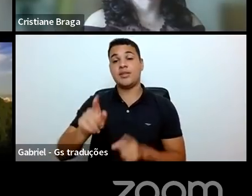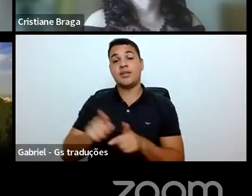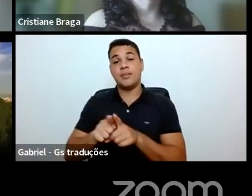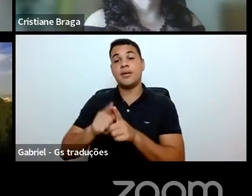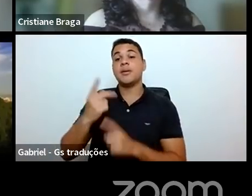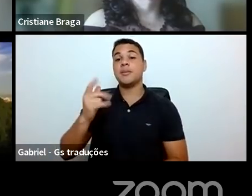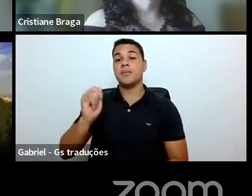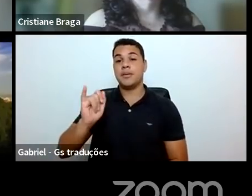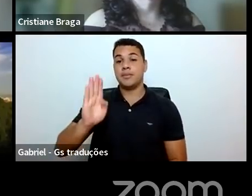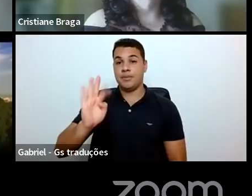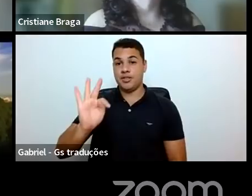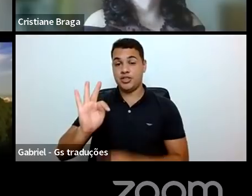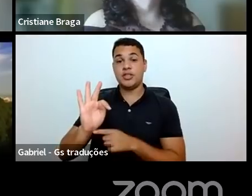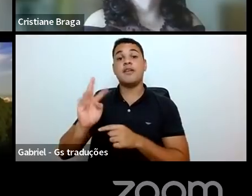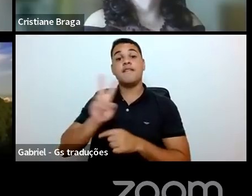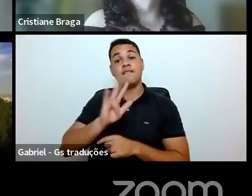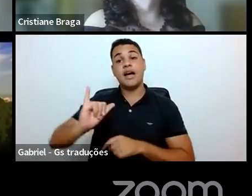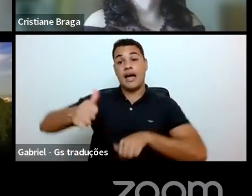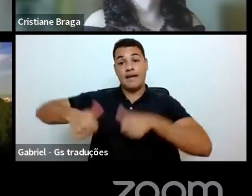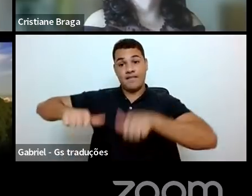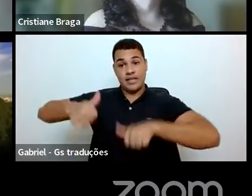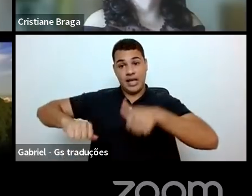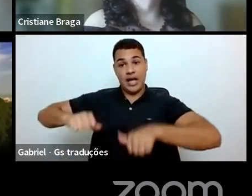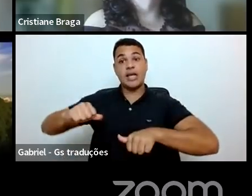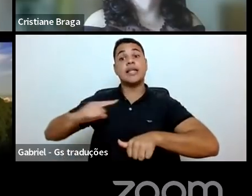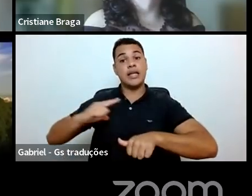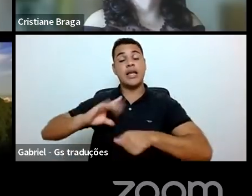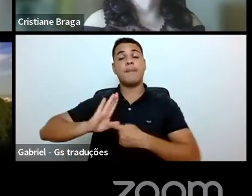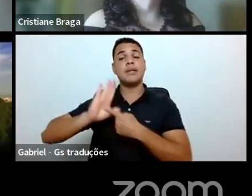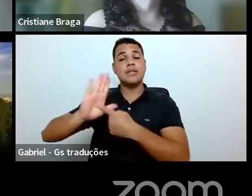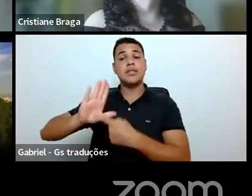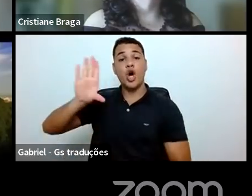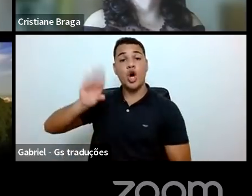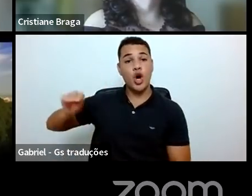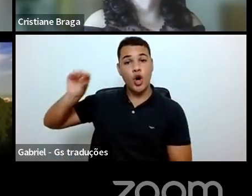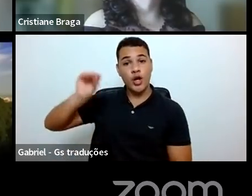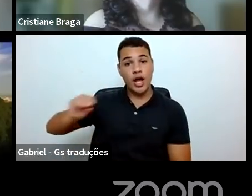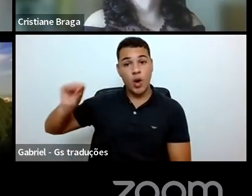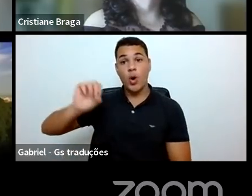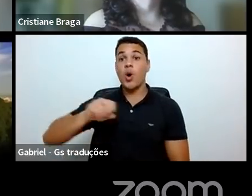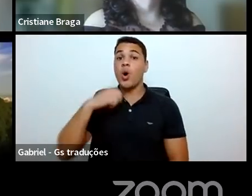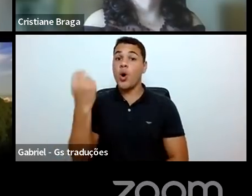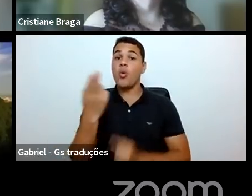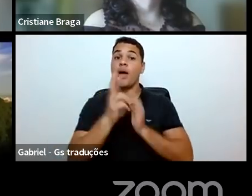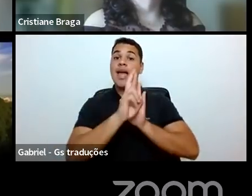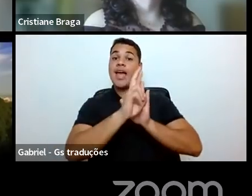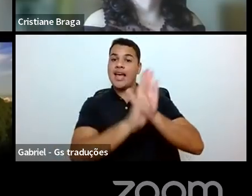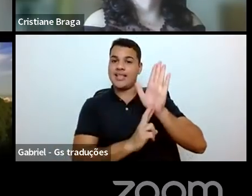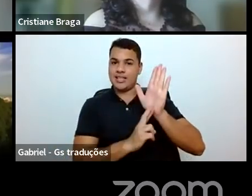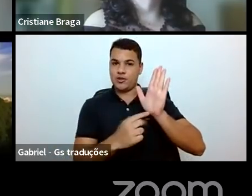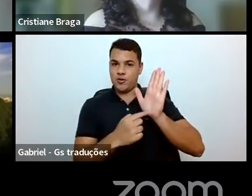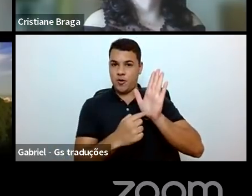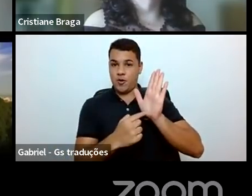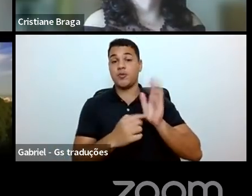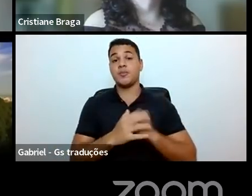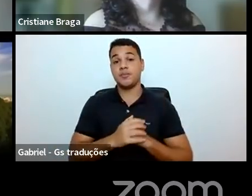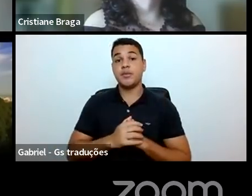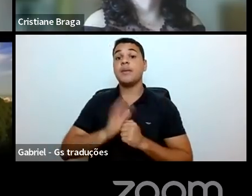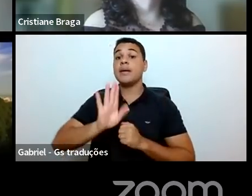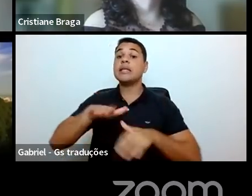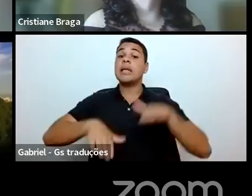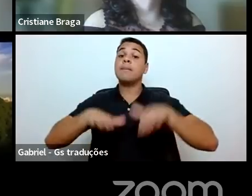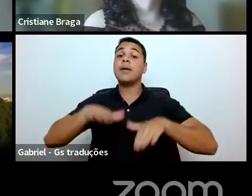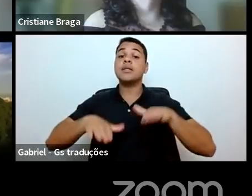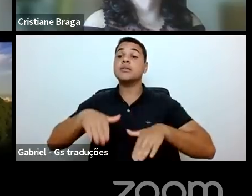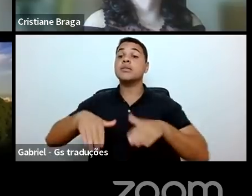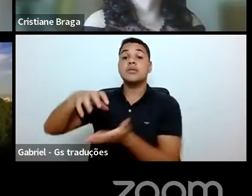seus trabalhos avaliados em sessões orais ou por meio de relatórios, de acordo com a determinação de cada unidade